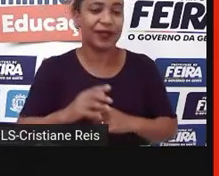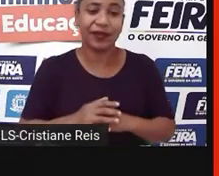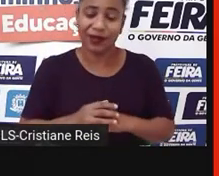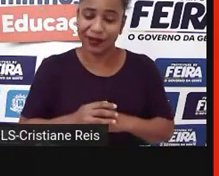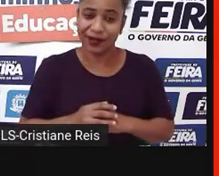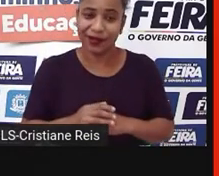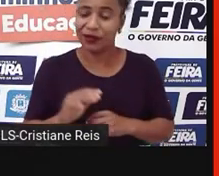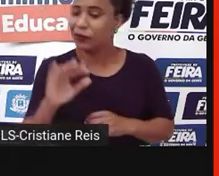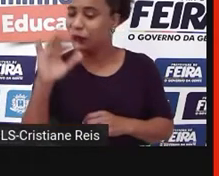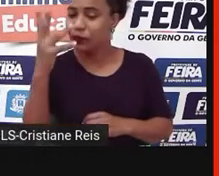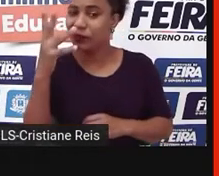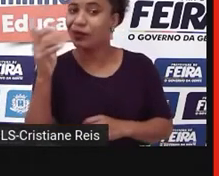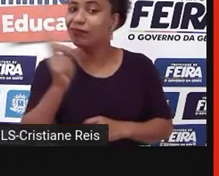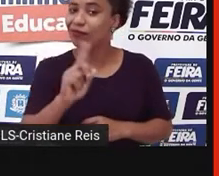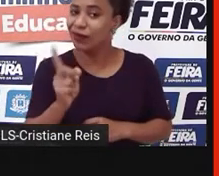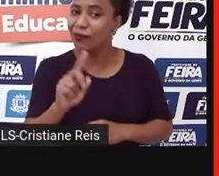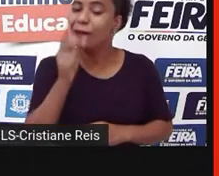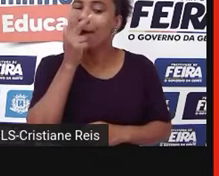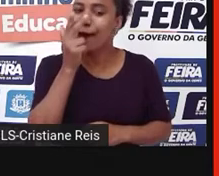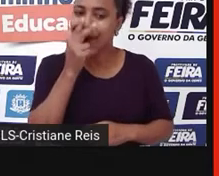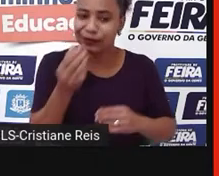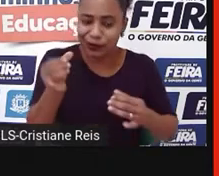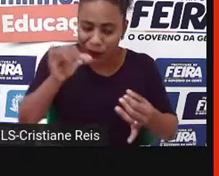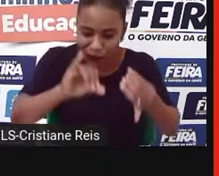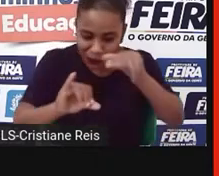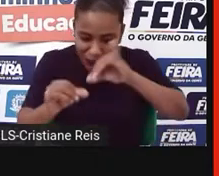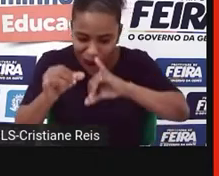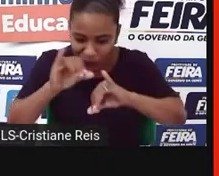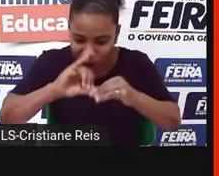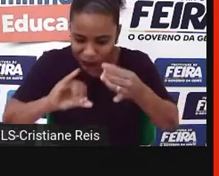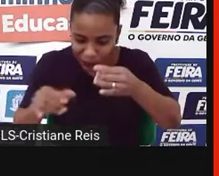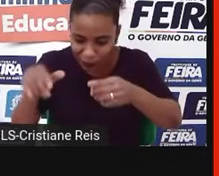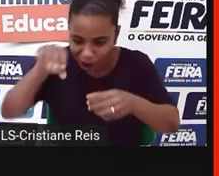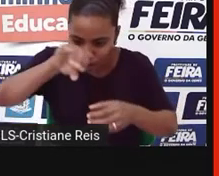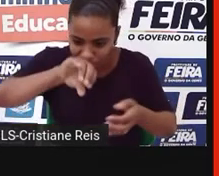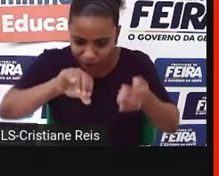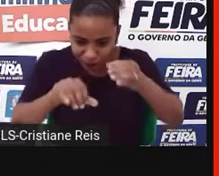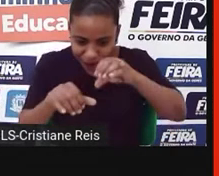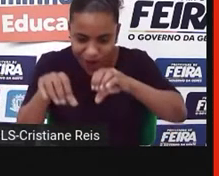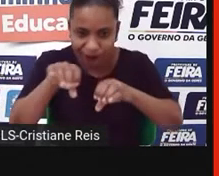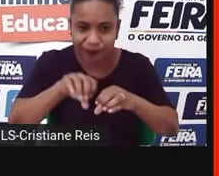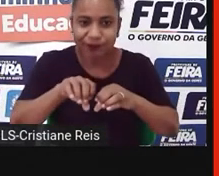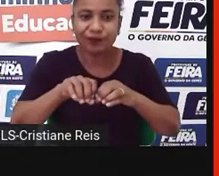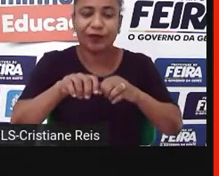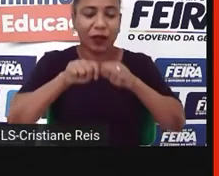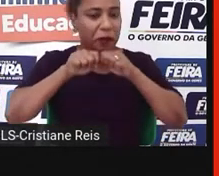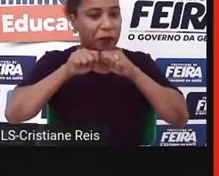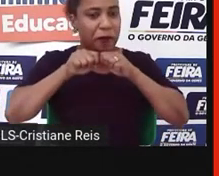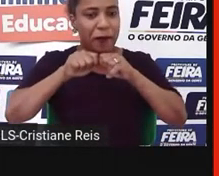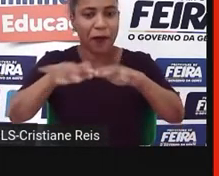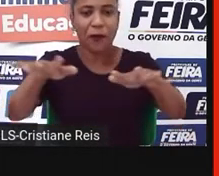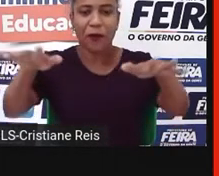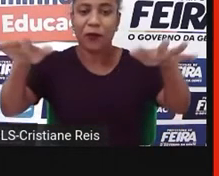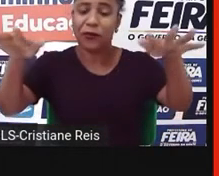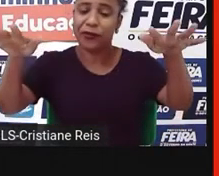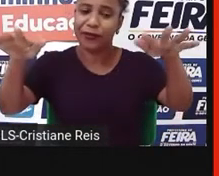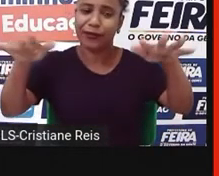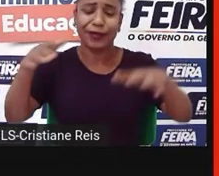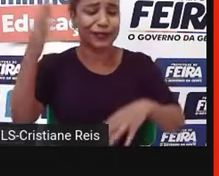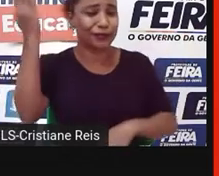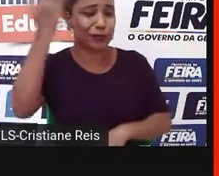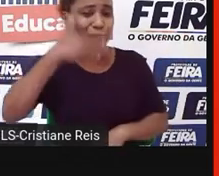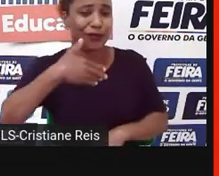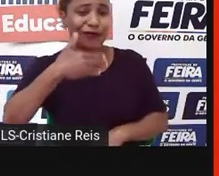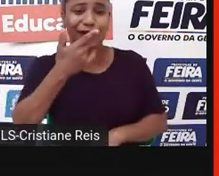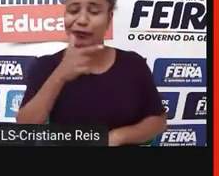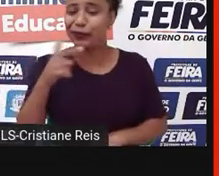provocada pela natureza, e sim criado em laboratório. Mas é claro que nada disso ficou provado, mas os boatos,